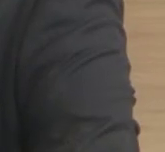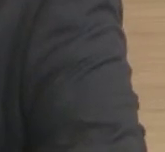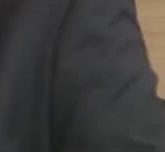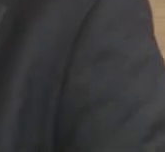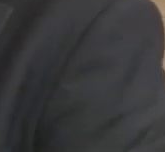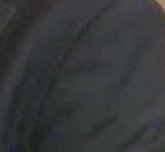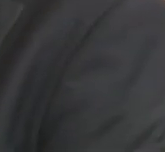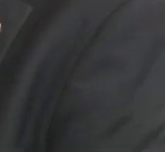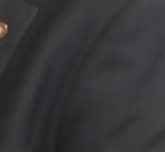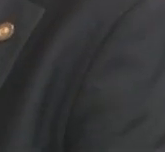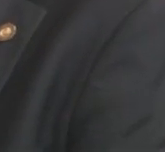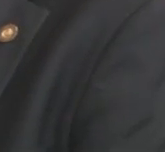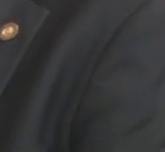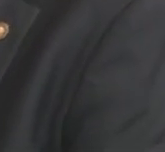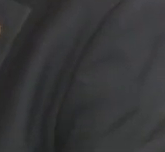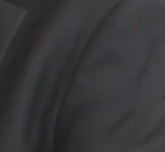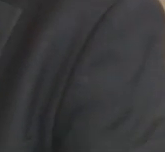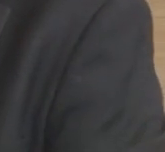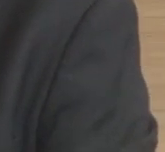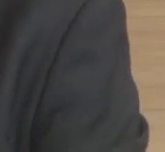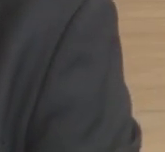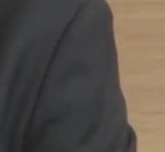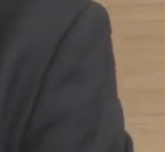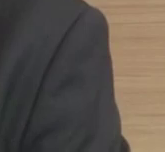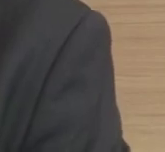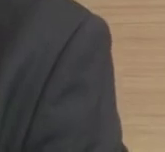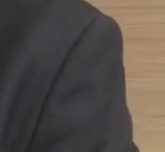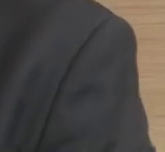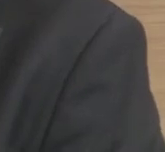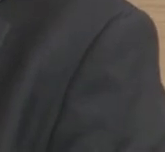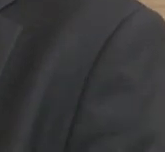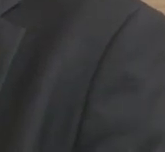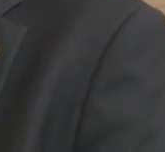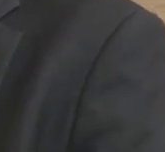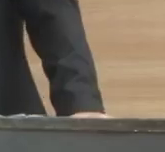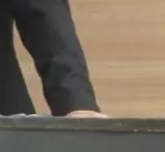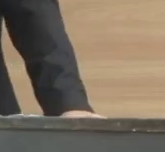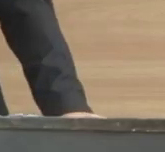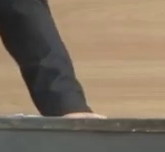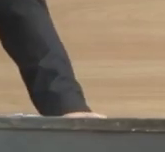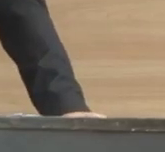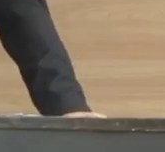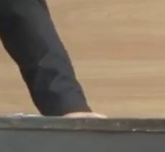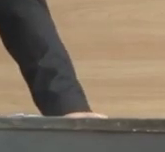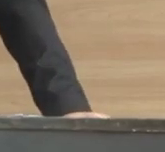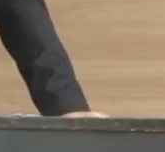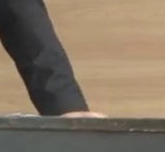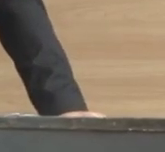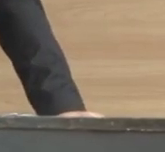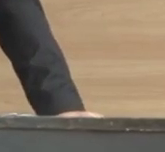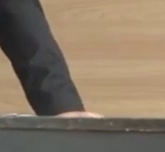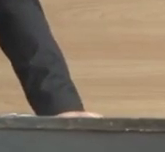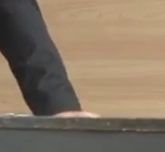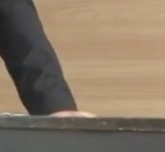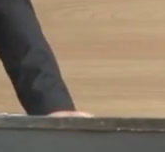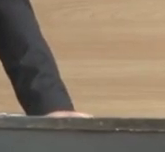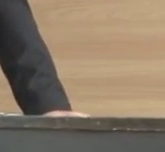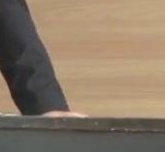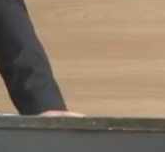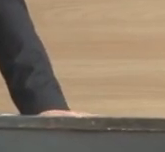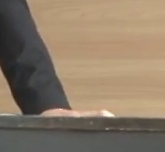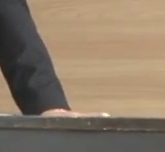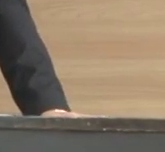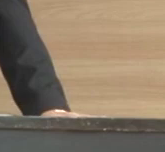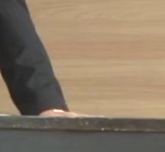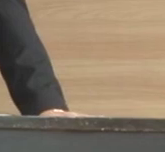tema de discurso do vereador Chico Kiko durante plenária do Legislativo Municipal. O parlamentar destacou especialmente a